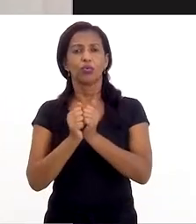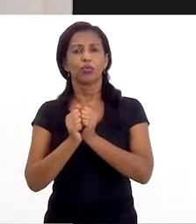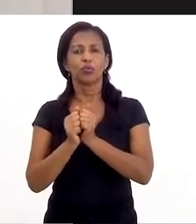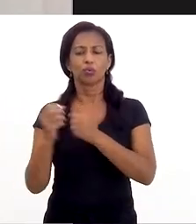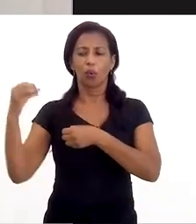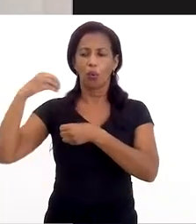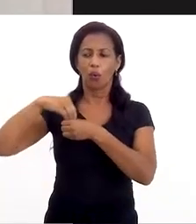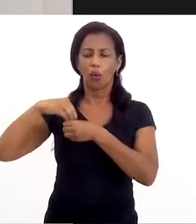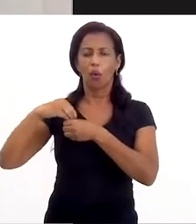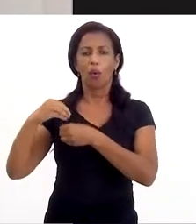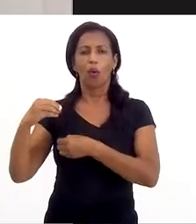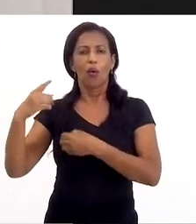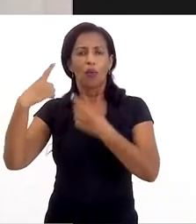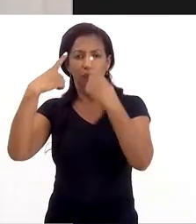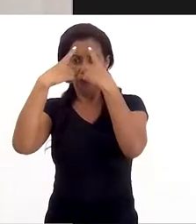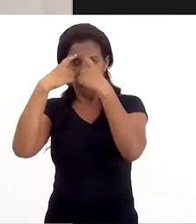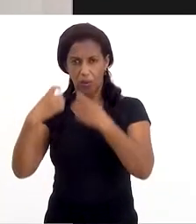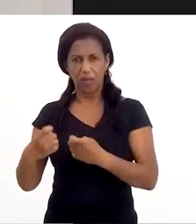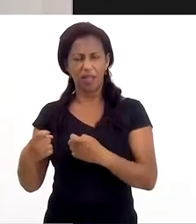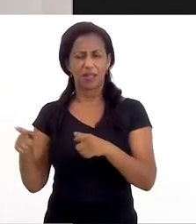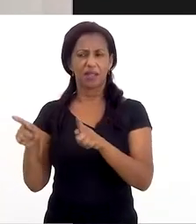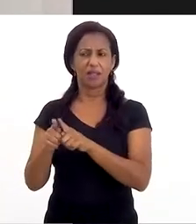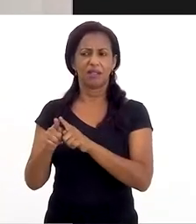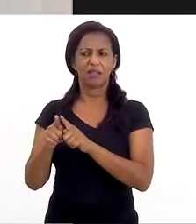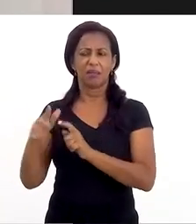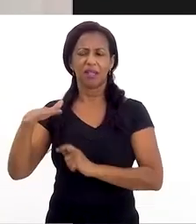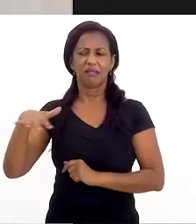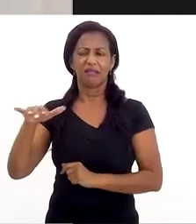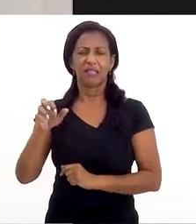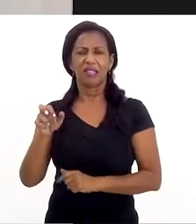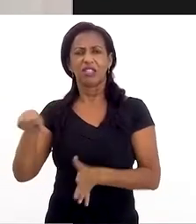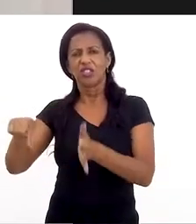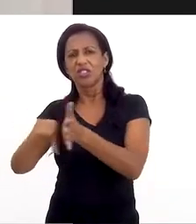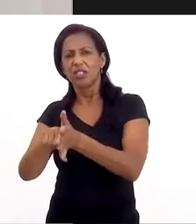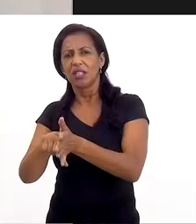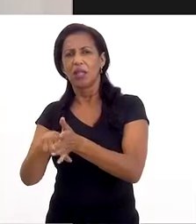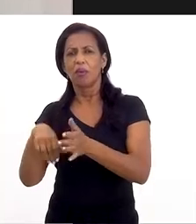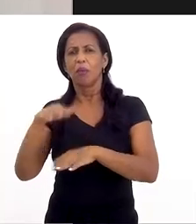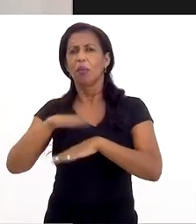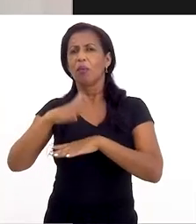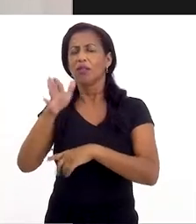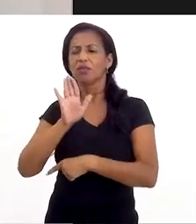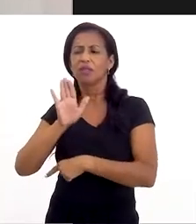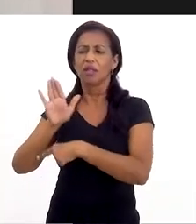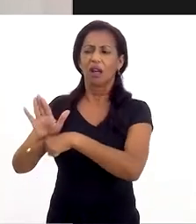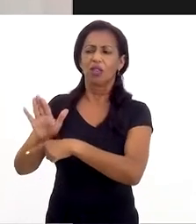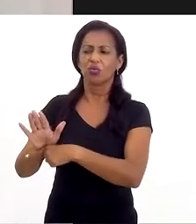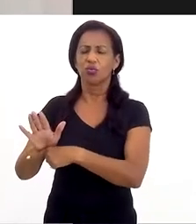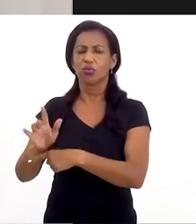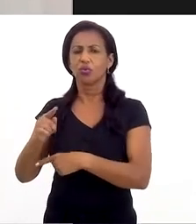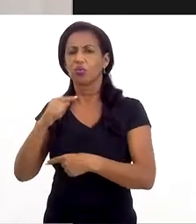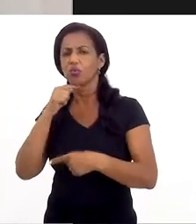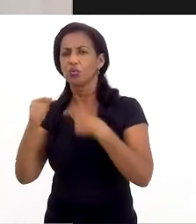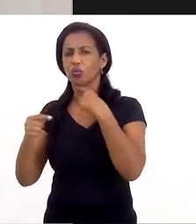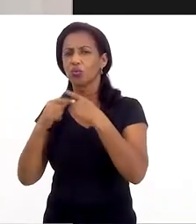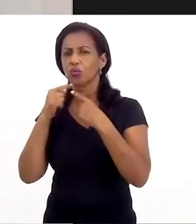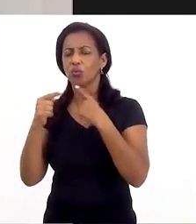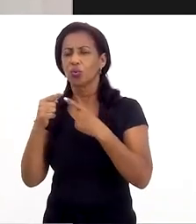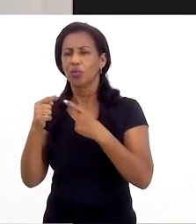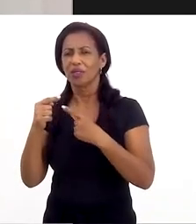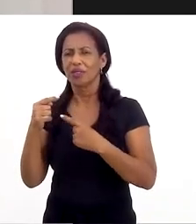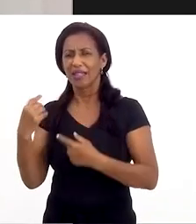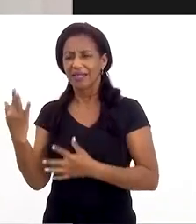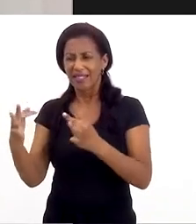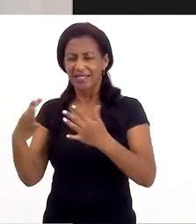de proteção à criança, adolescente e vítimas de crime. E eu percebi que por melhor atendimento que a gente preste para essa vítima, a gente não consegue